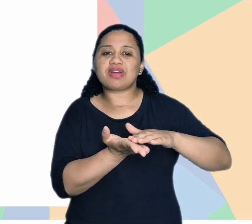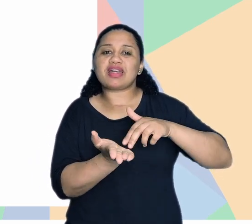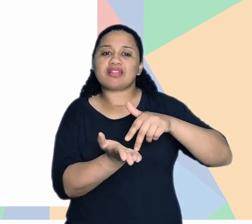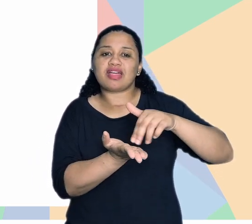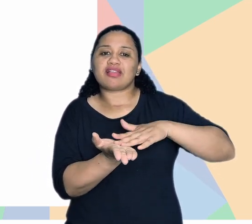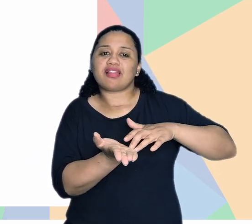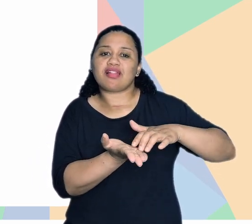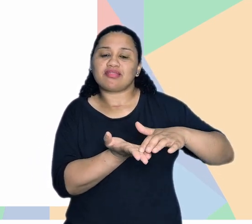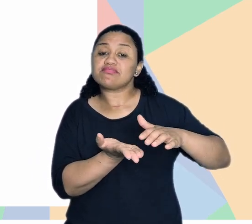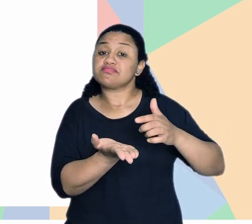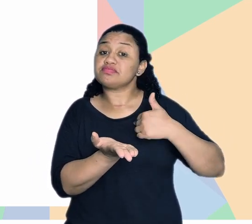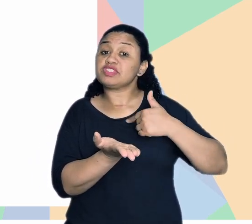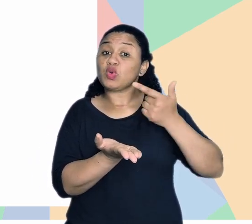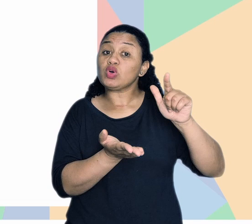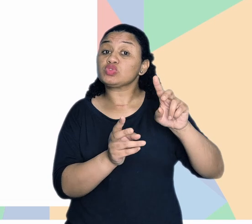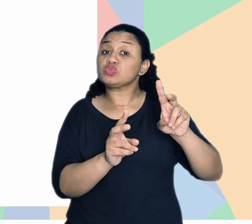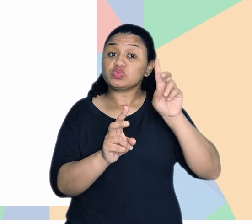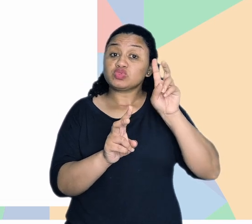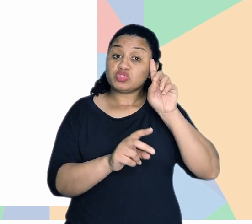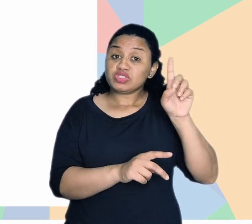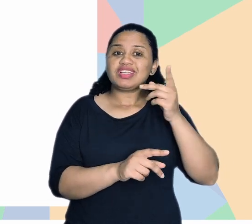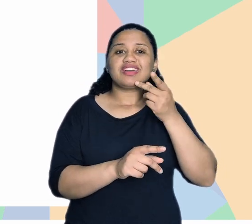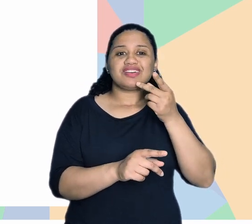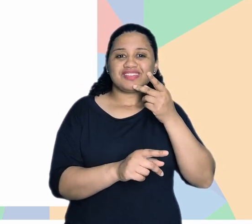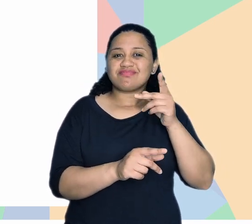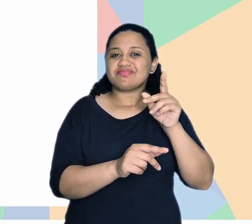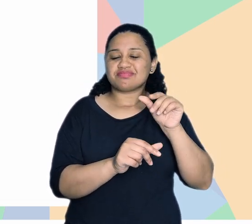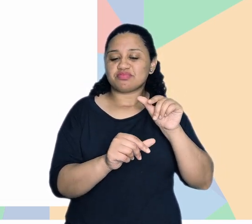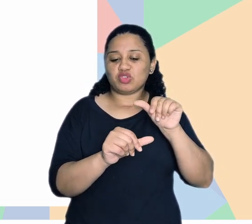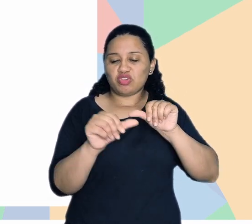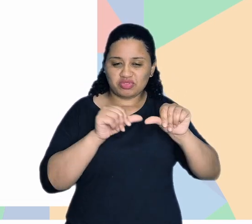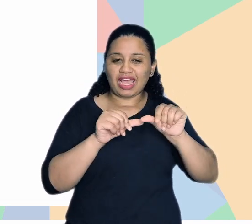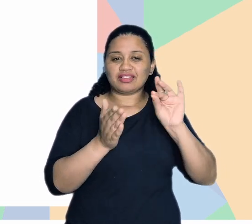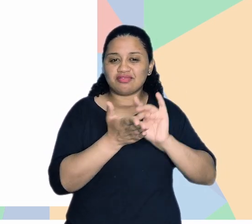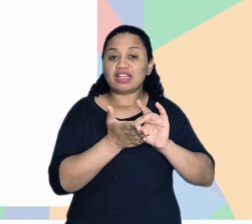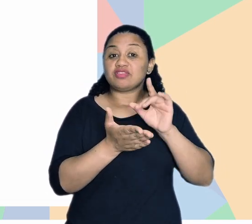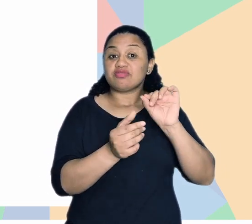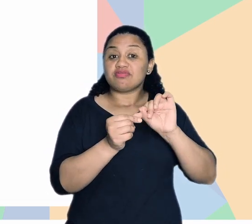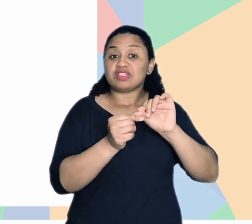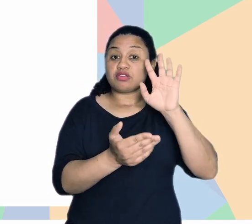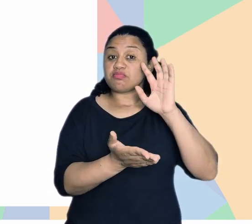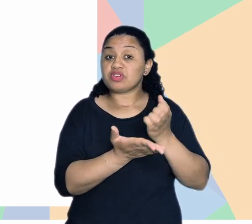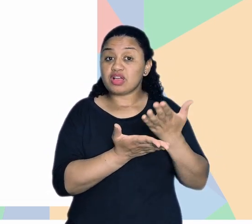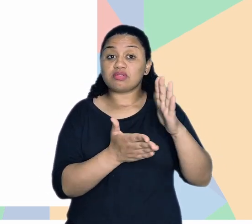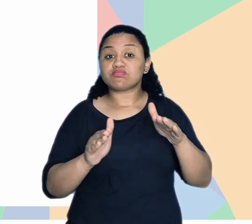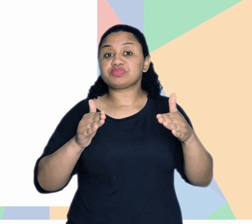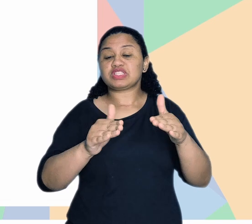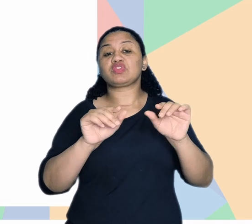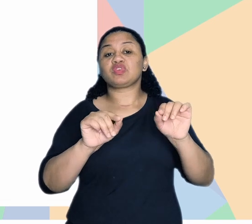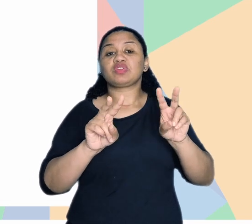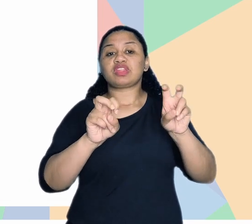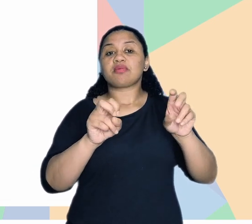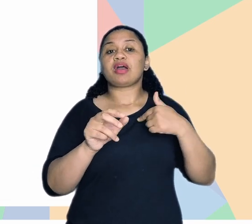gente marca outro momento, tá, Carol? Pra falar, talvez, especificamente sobre o nome do Piso Tati. Até quando ela for alterada, né? De vez, aí acho que a gente vai ter que fazer um podcast